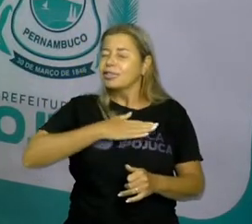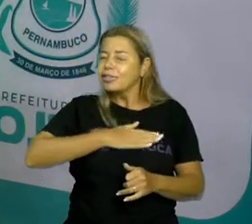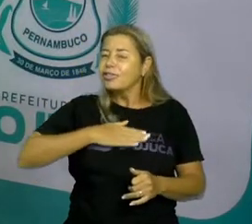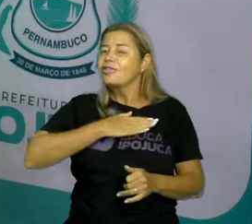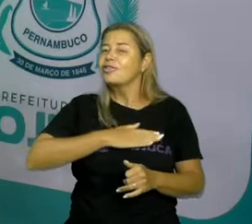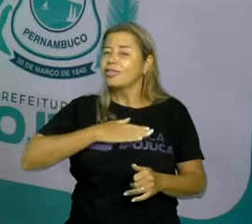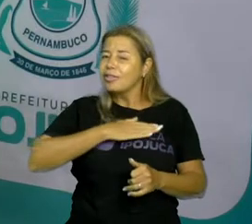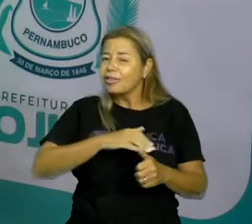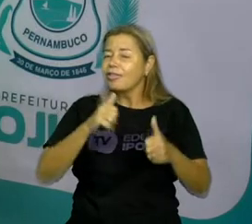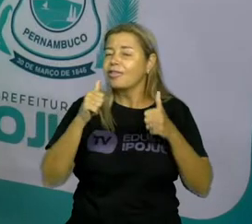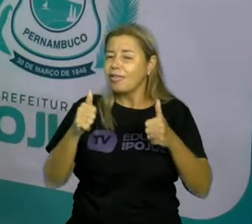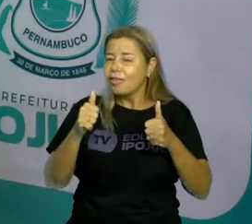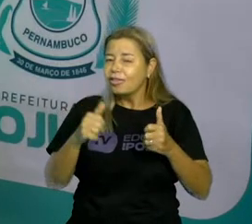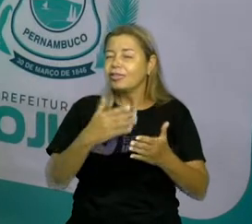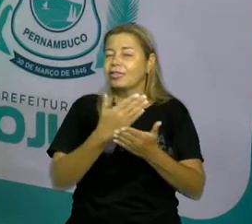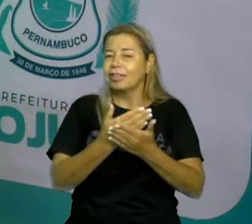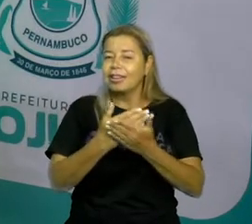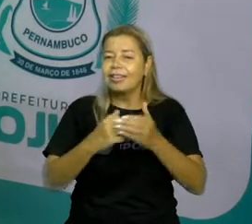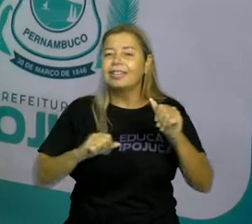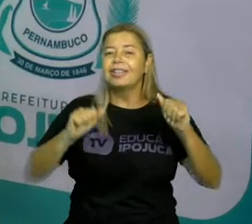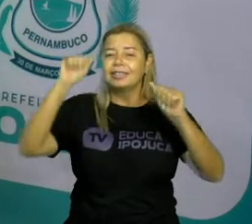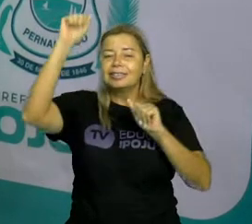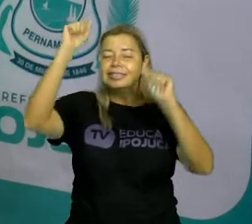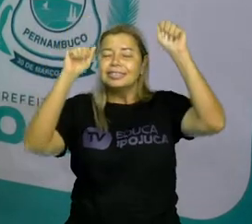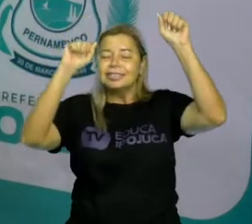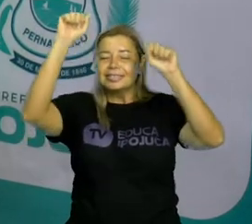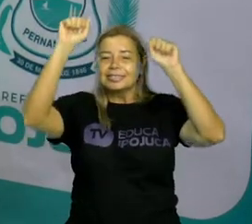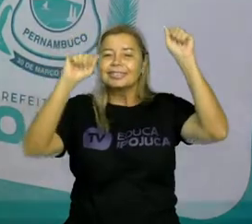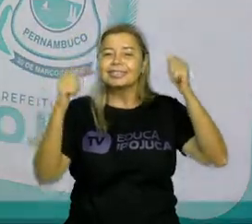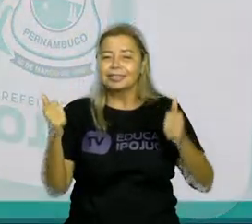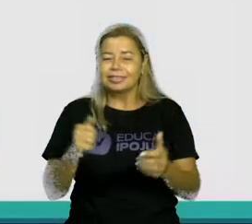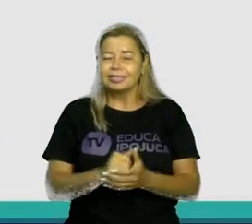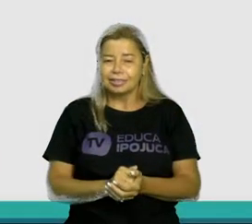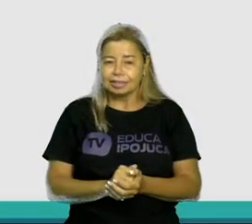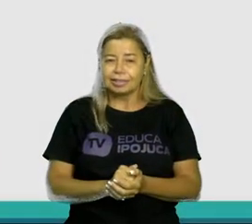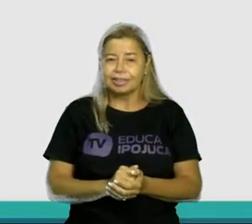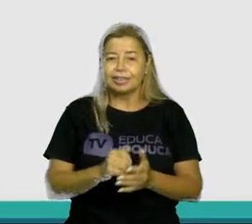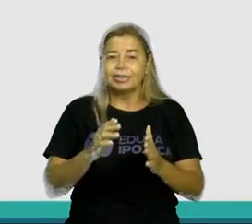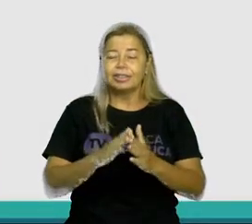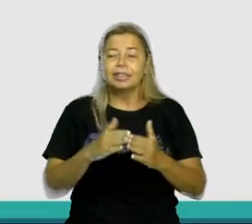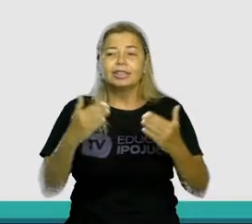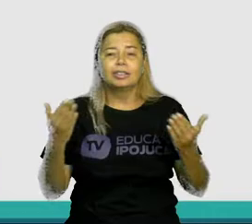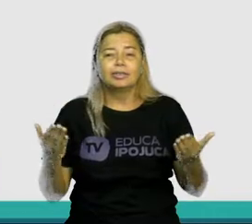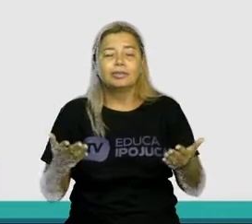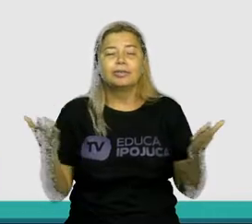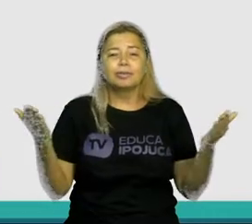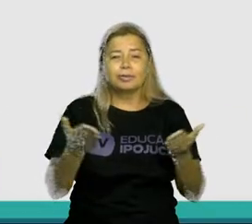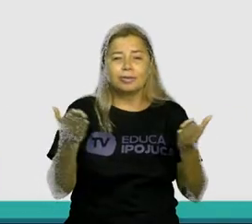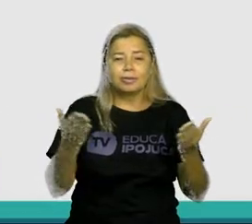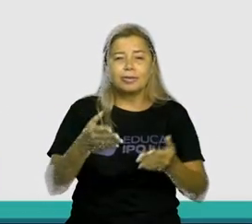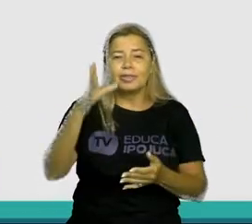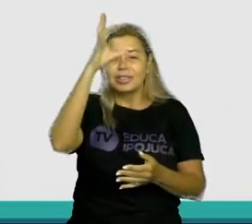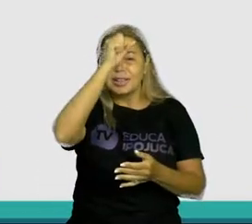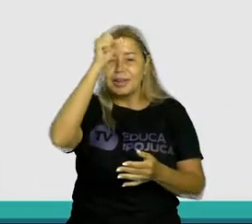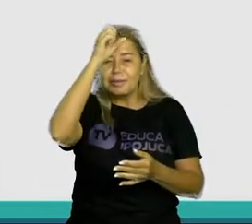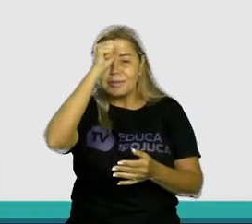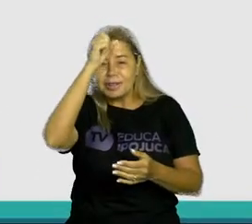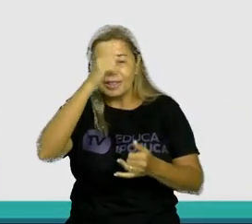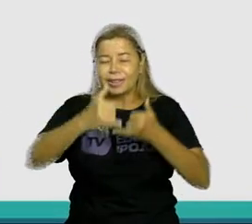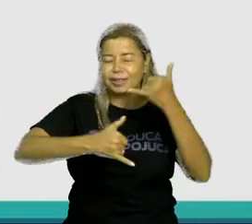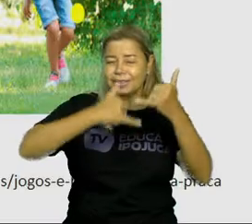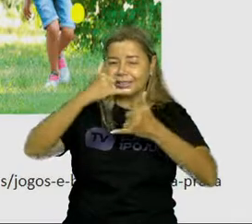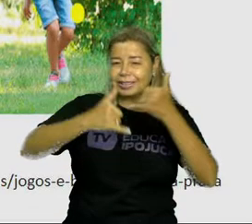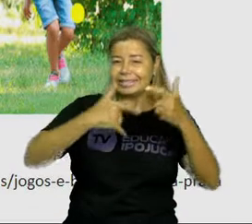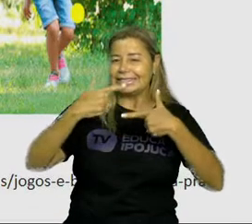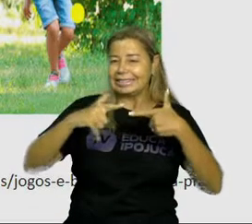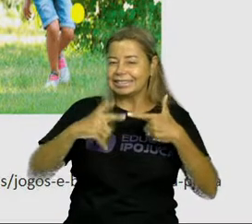para ter aula de educação física, né? Vamos ver, hoje a gente vai aprender um pouco sobre jogos e brincadeiras. Vamos lá